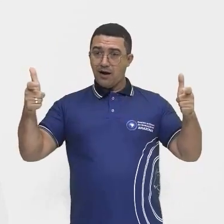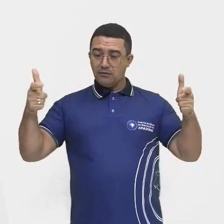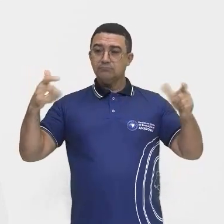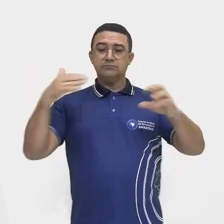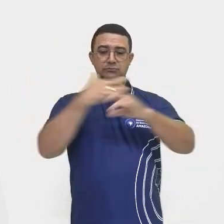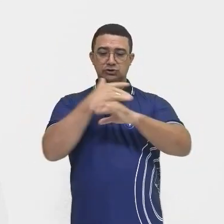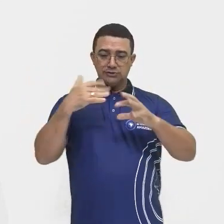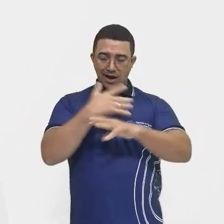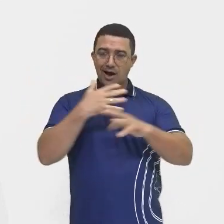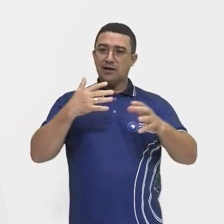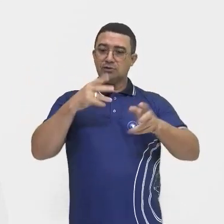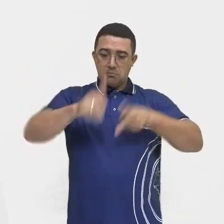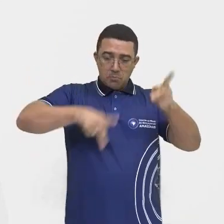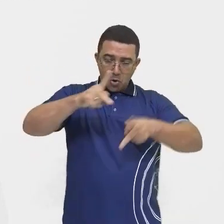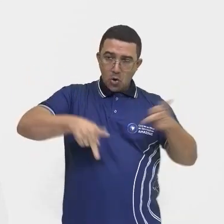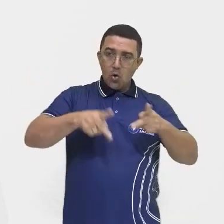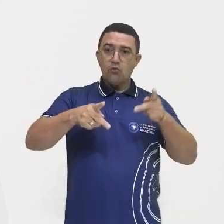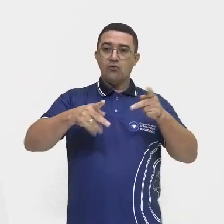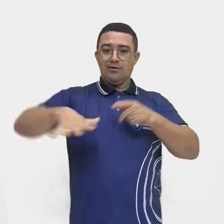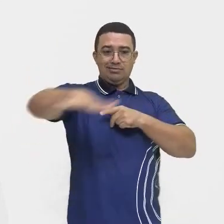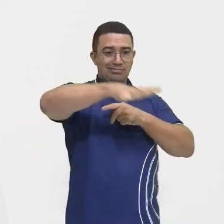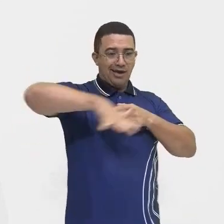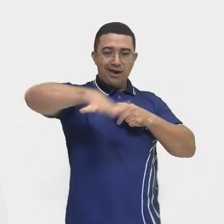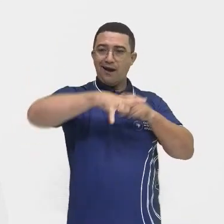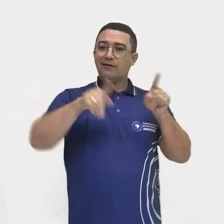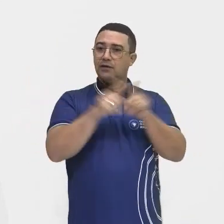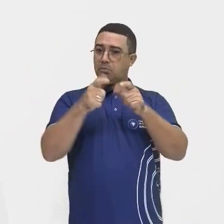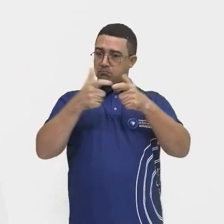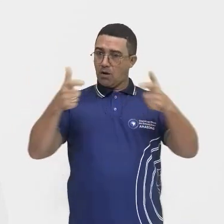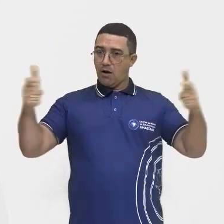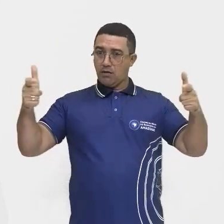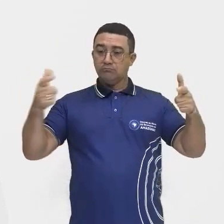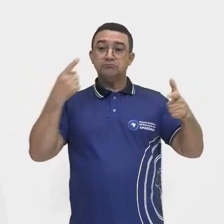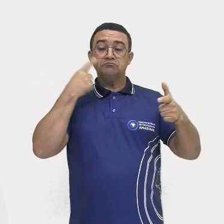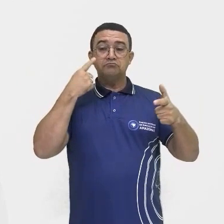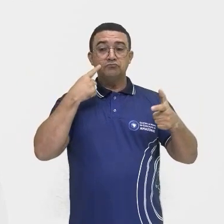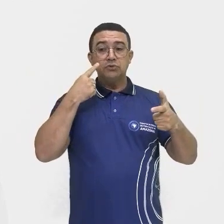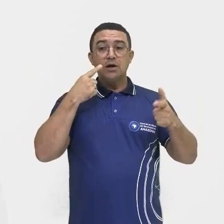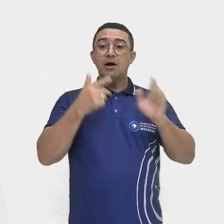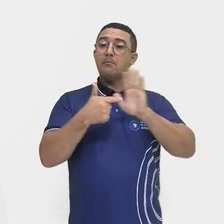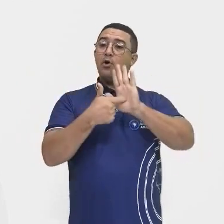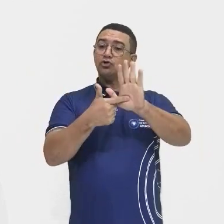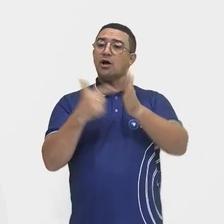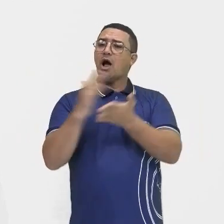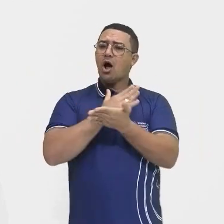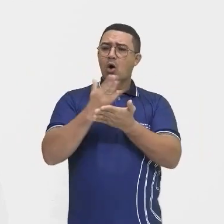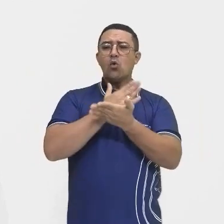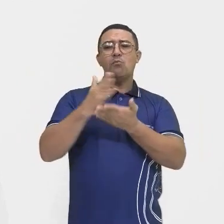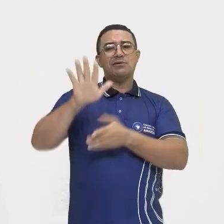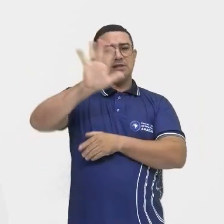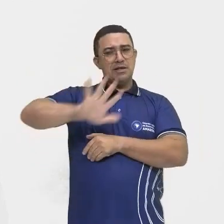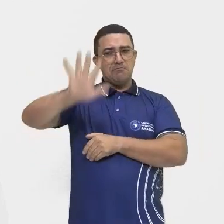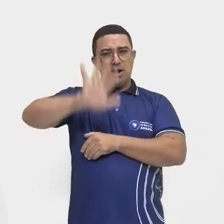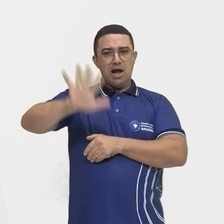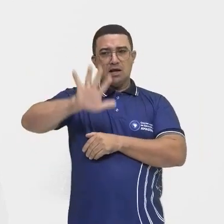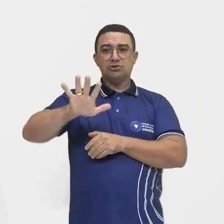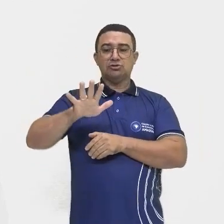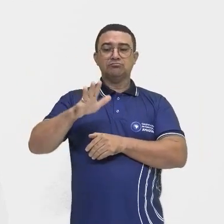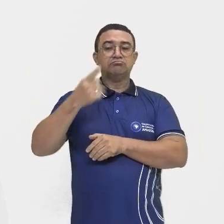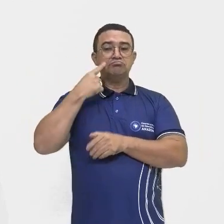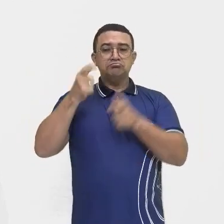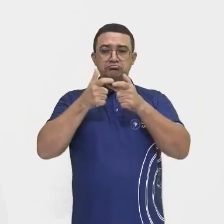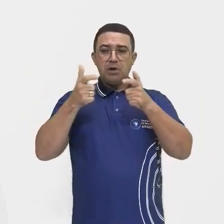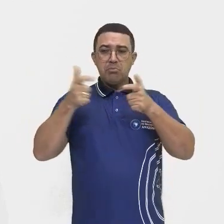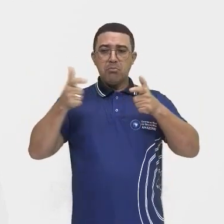extensão territorial. E aí eu coloquei algumas imagens pra vocês observarem, né? Esse processo de urbanização, o crescimento aí das